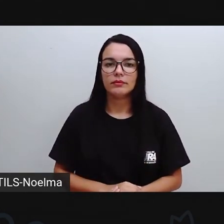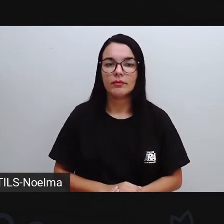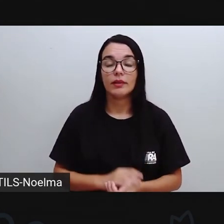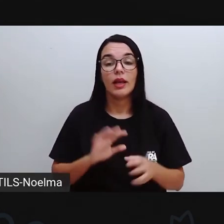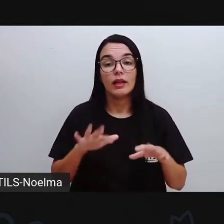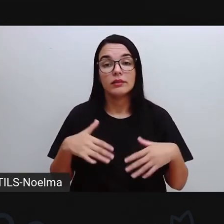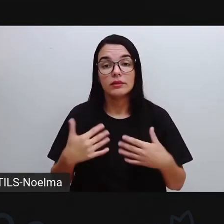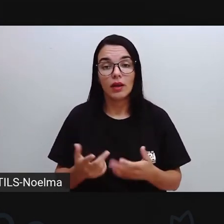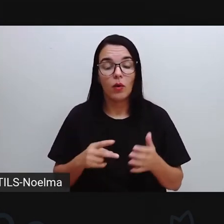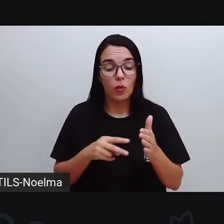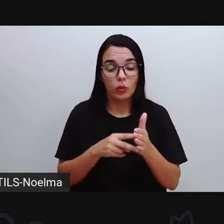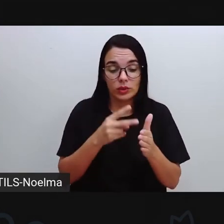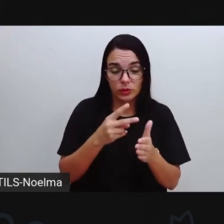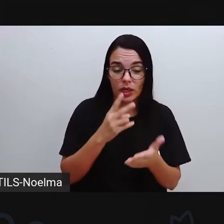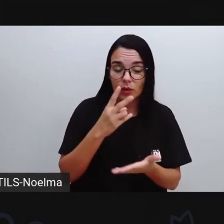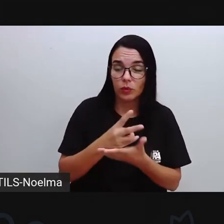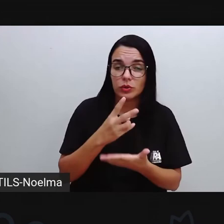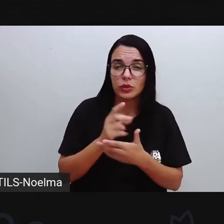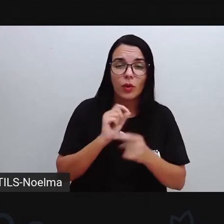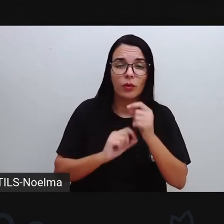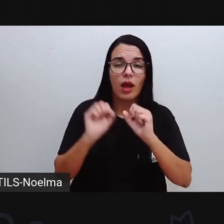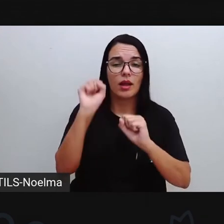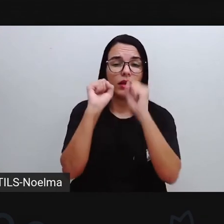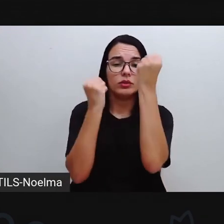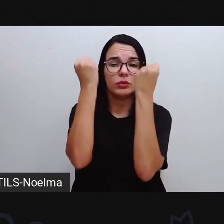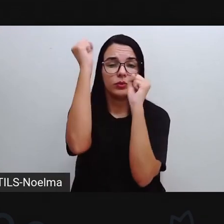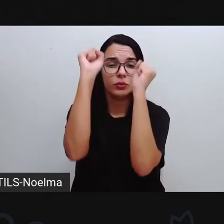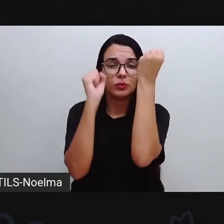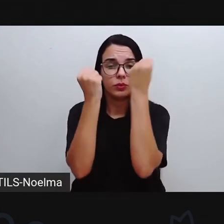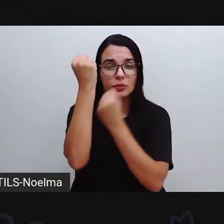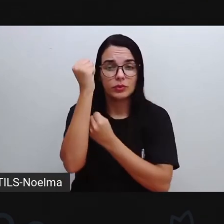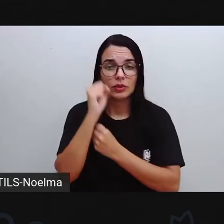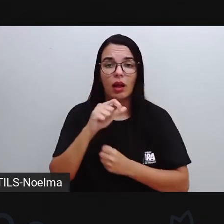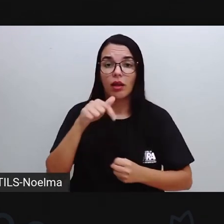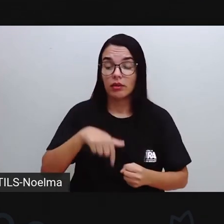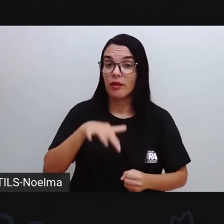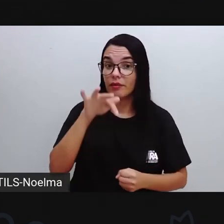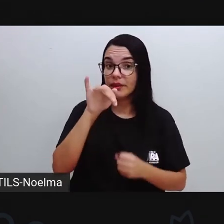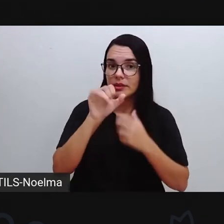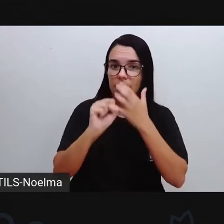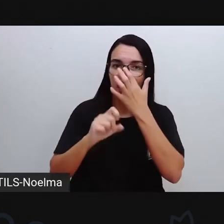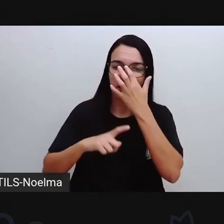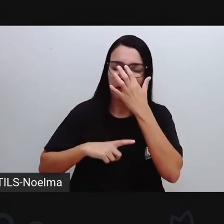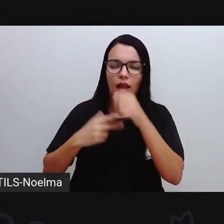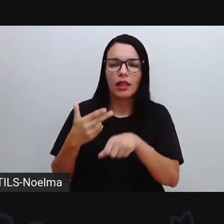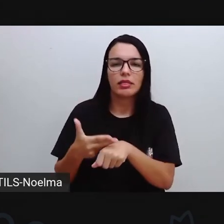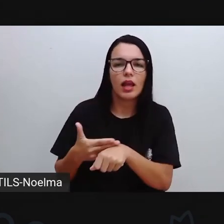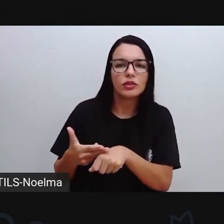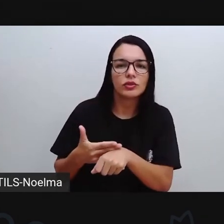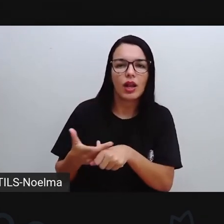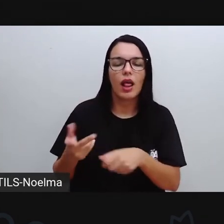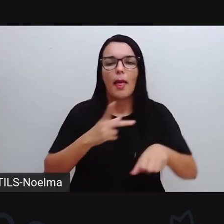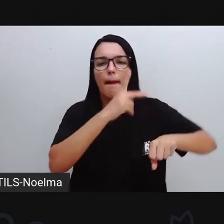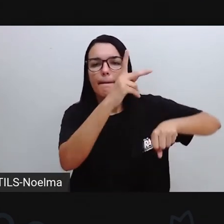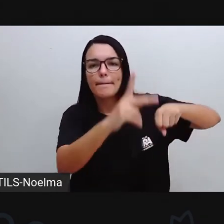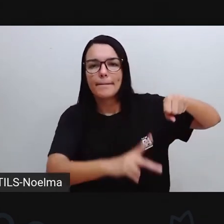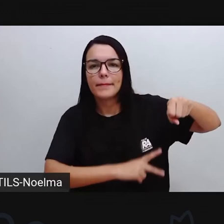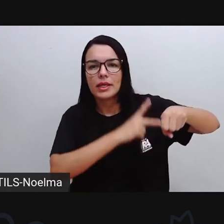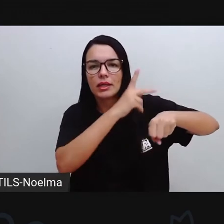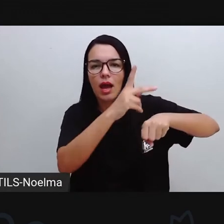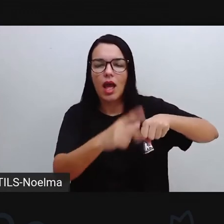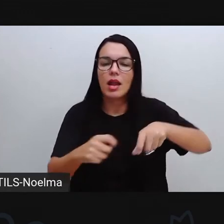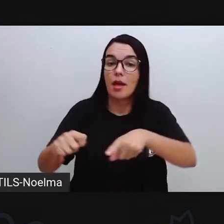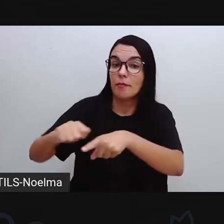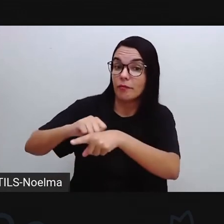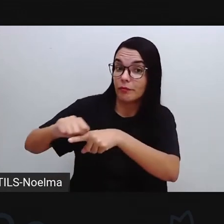Esse setor secundário, então, vai envolver as indústrias, como são as indústrias que a gente tem em nossa cidade. Nestlé, Pirelli, Fipal, são